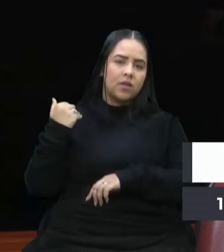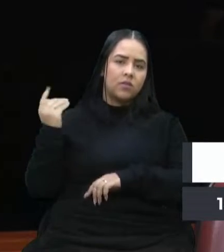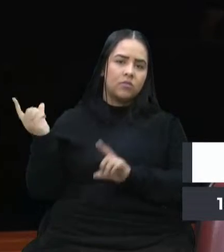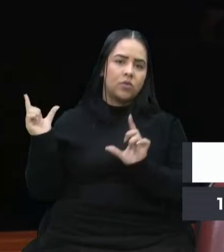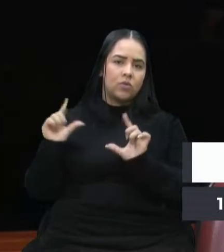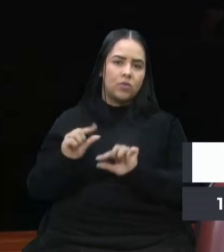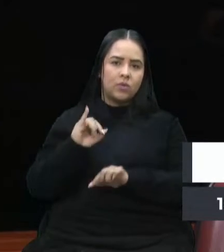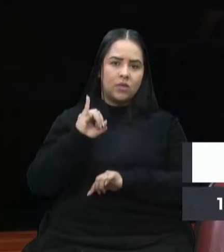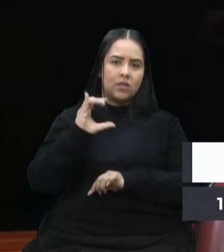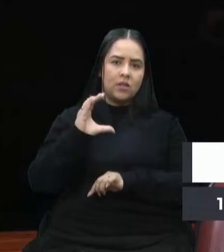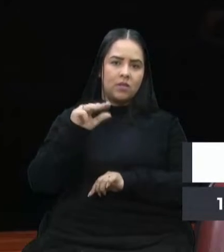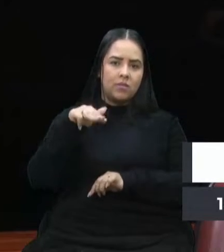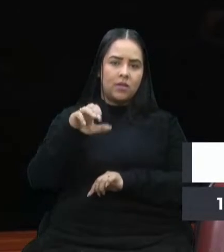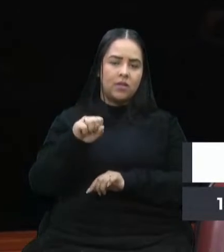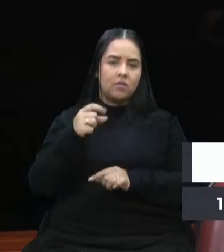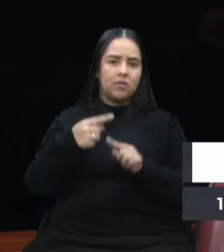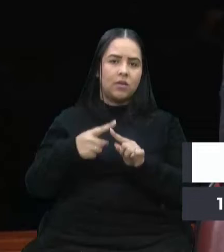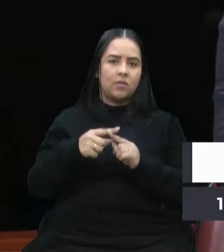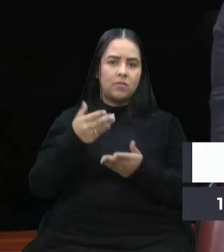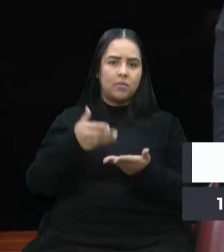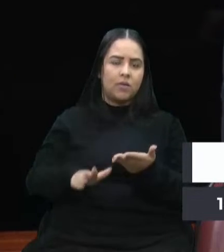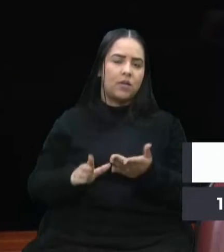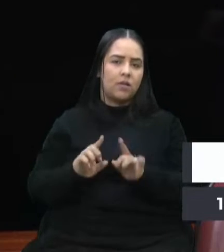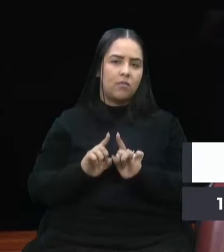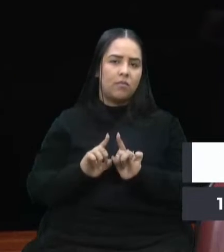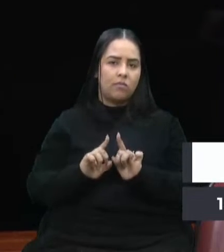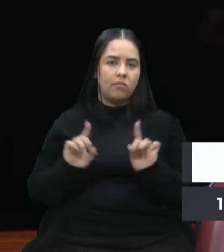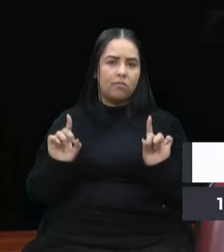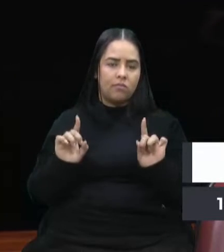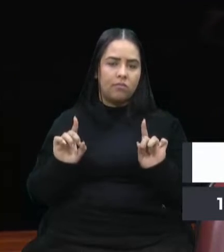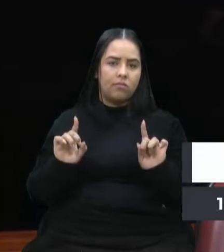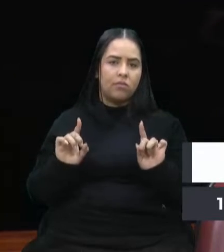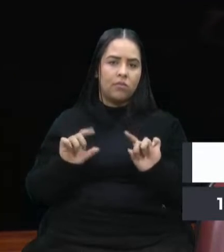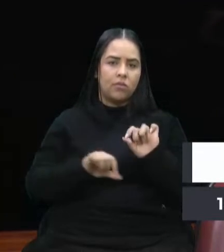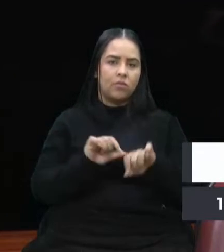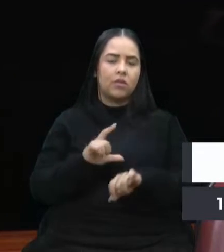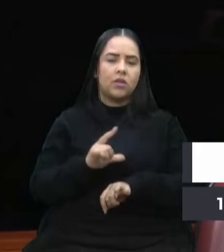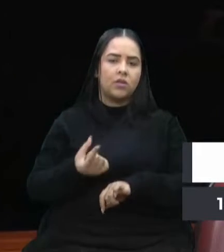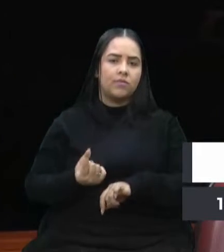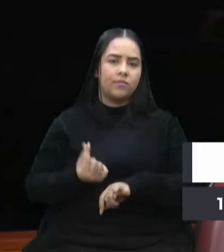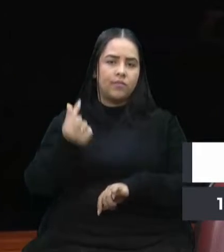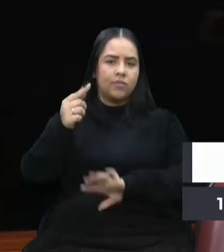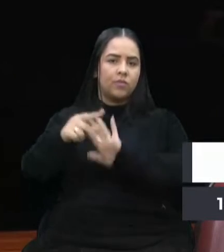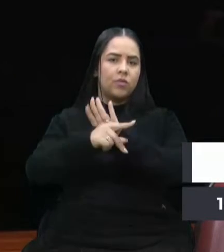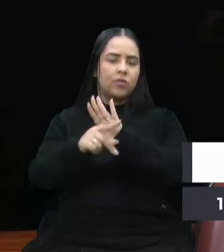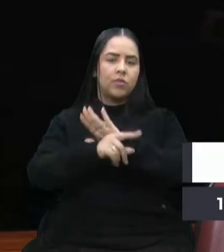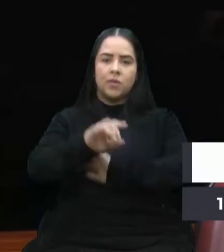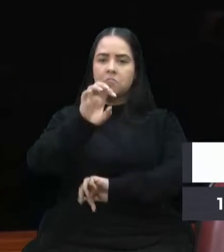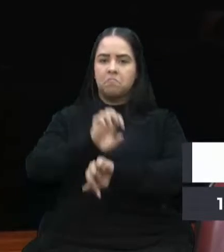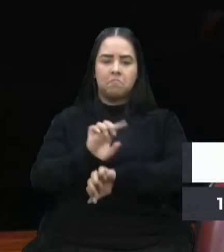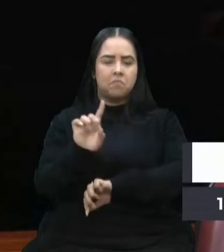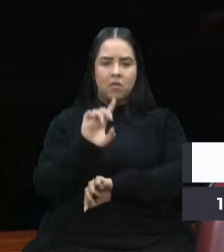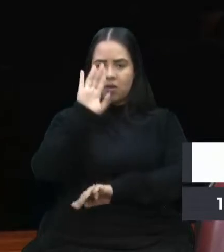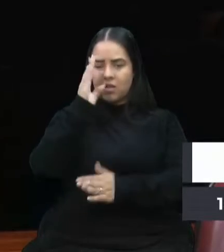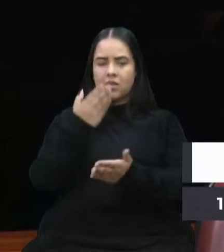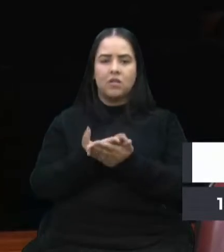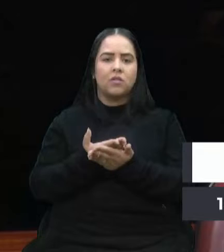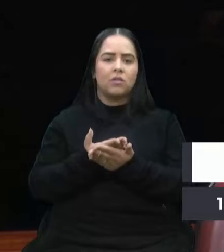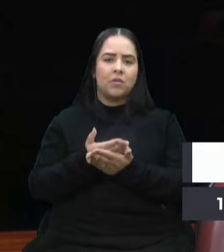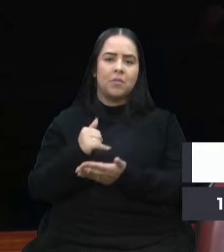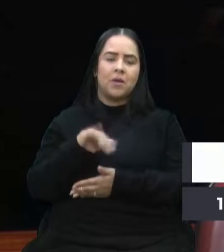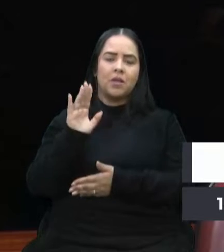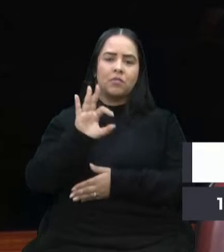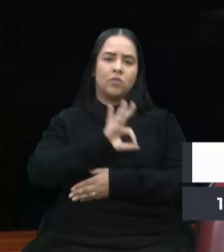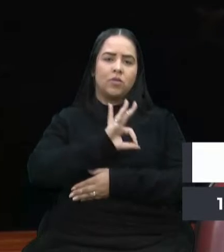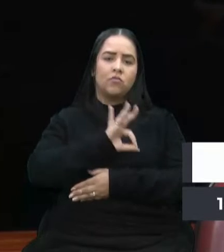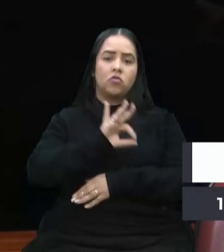a perca muito grande da regadação aqui do Estado, não acredito que mais policiais